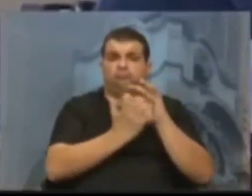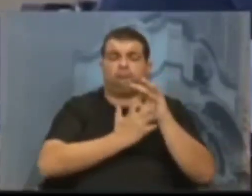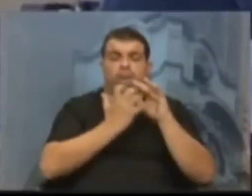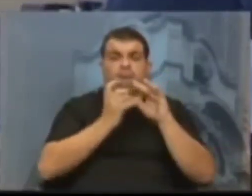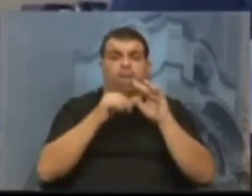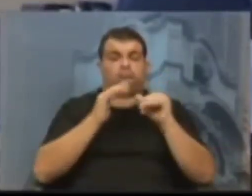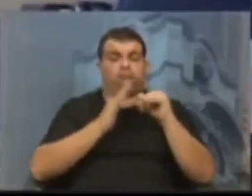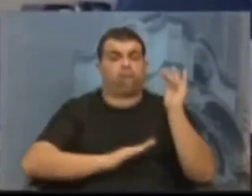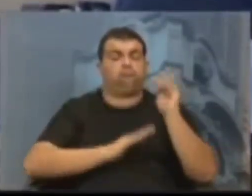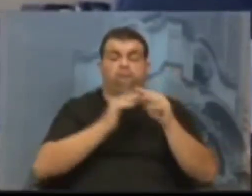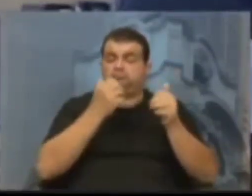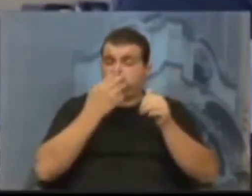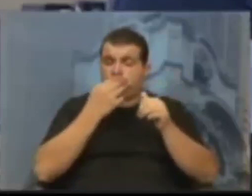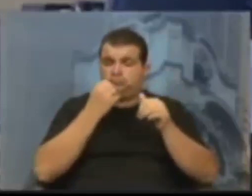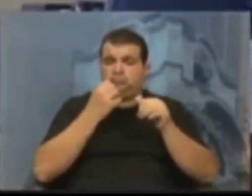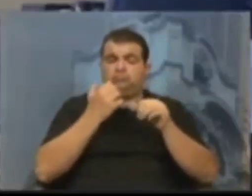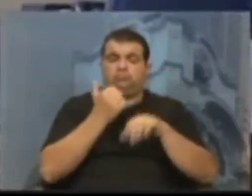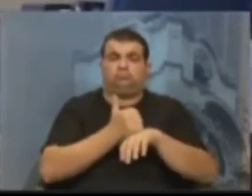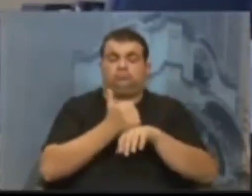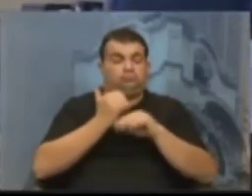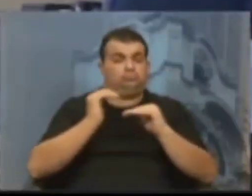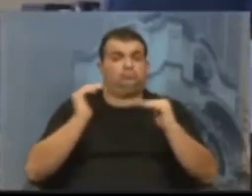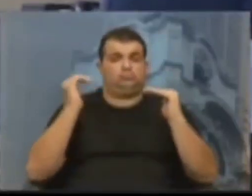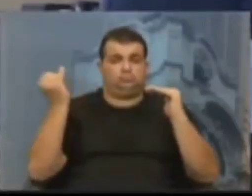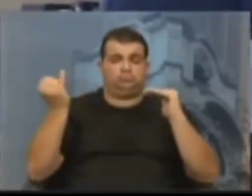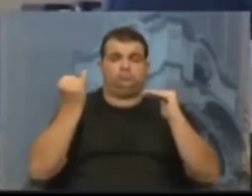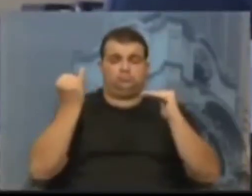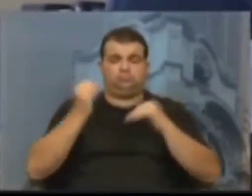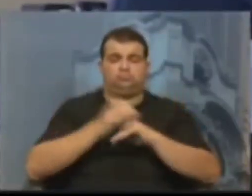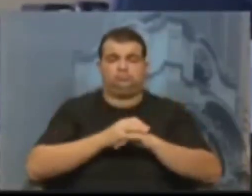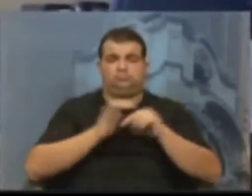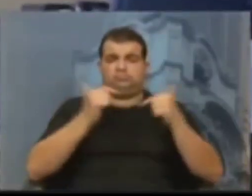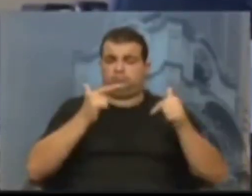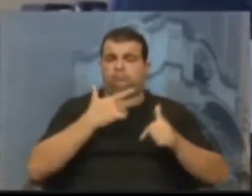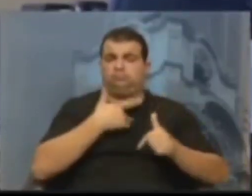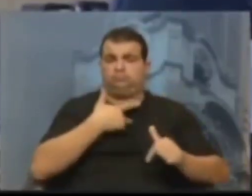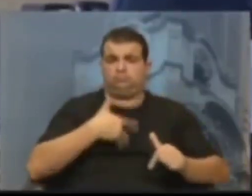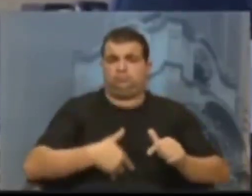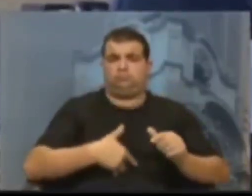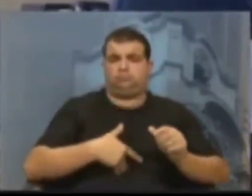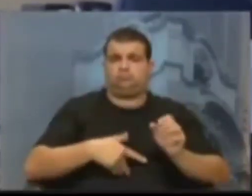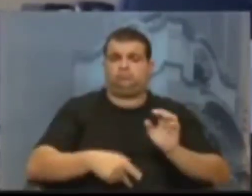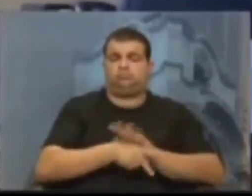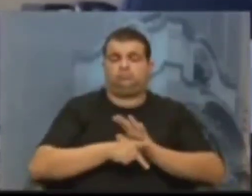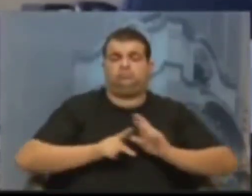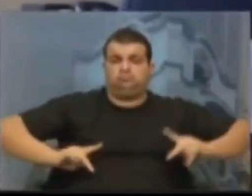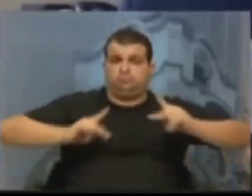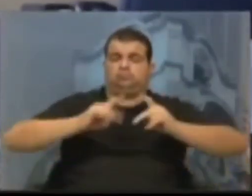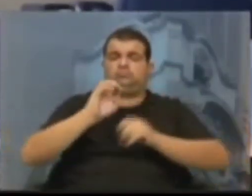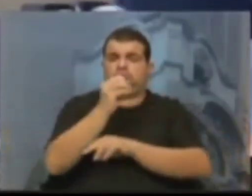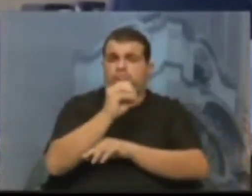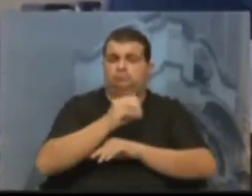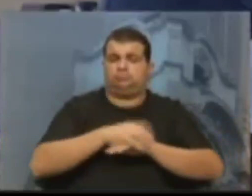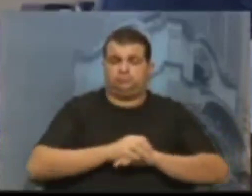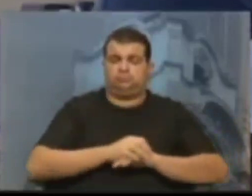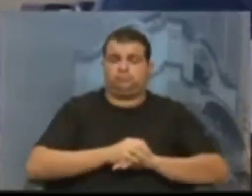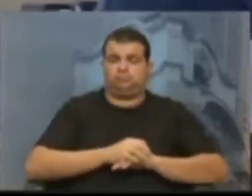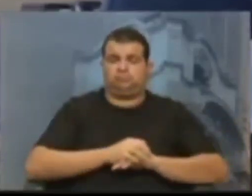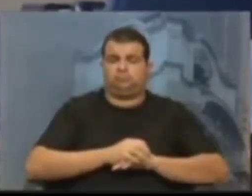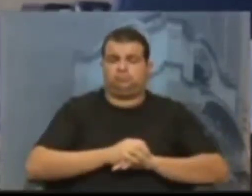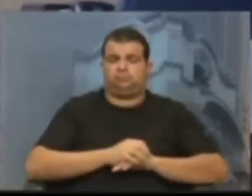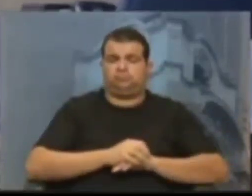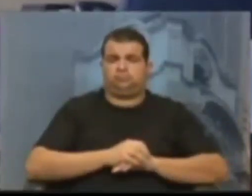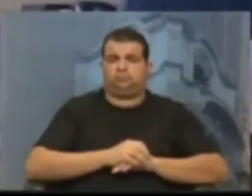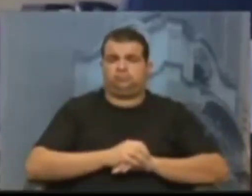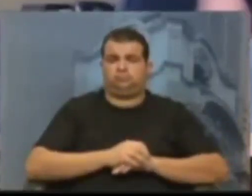extremamente competente, extremamente relevante para os serviços prestados à população de Porto Alegre. E o cidadão e cidadã de